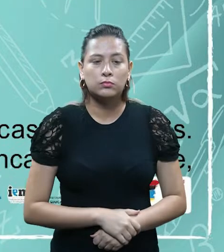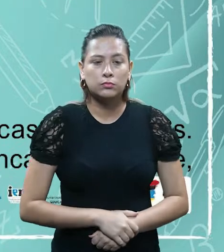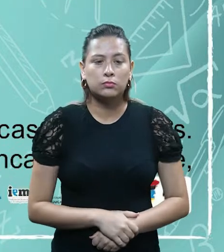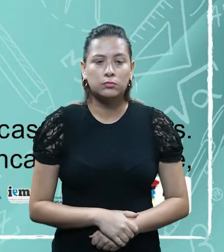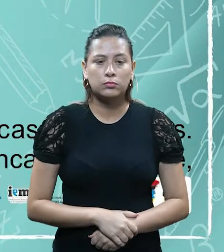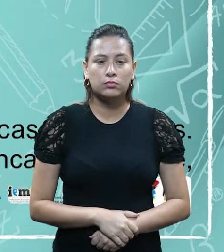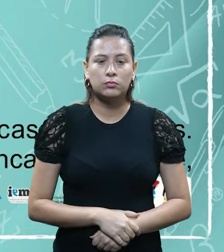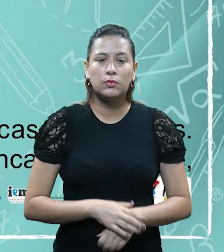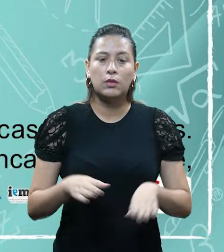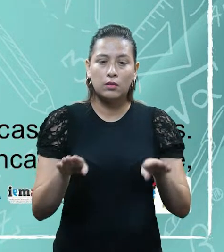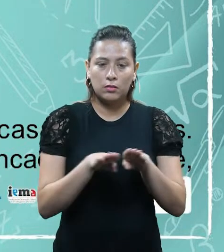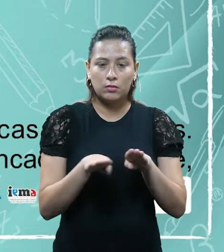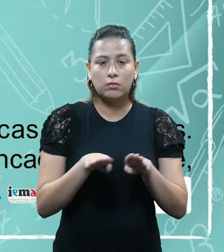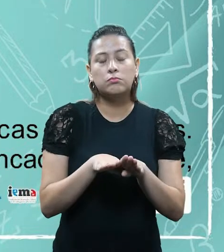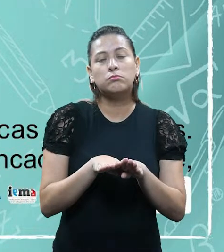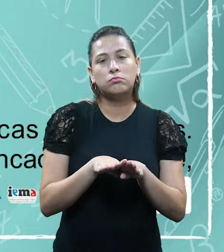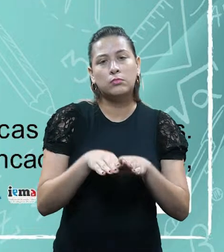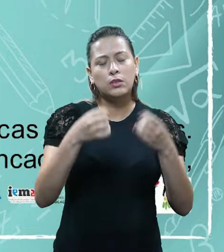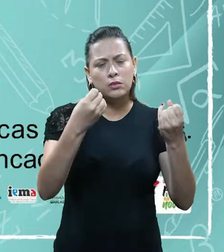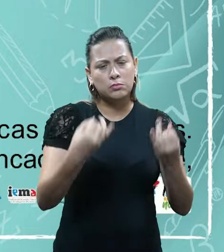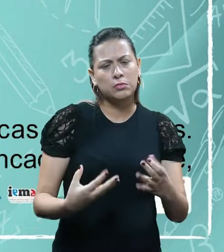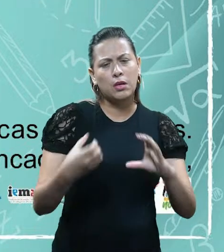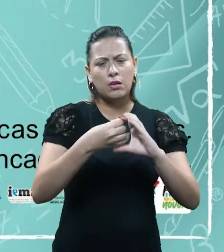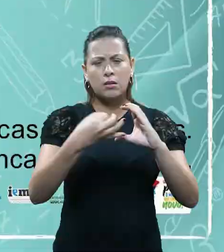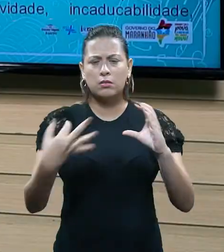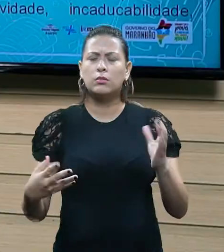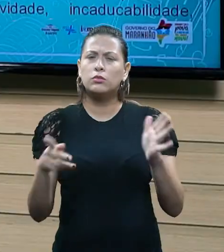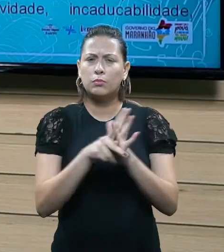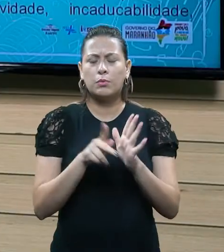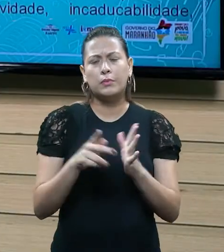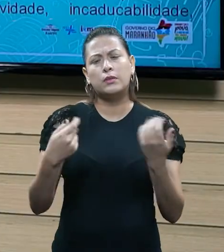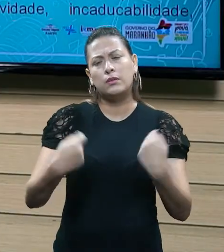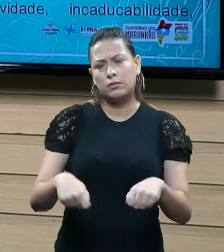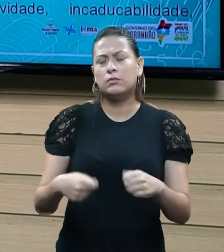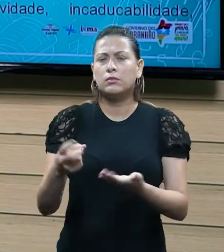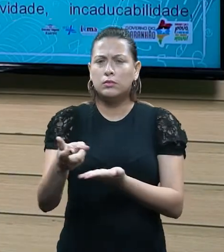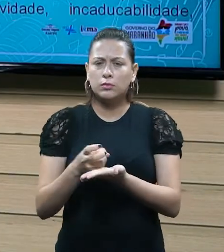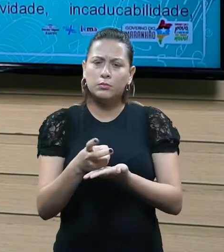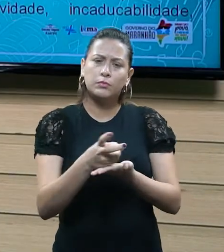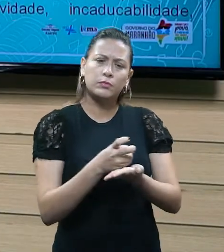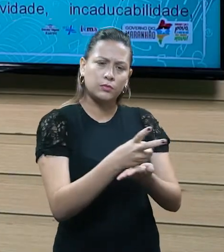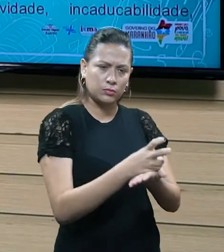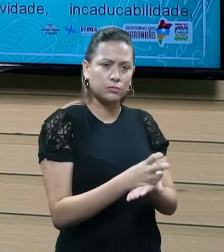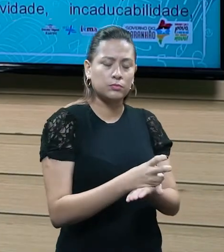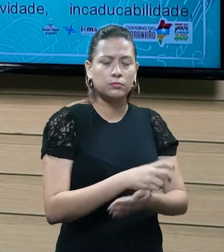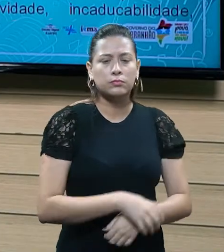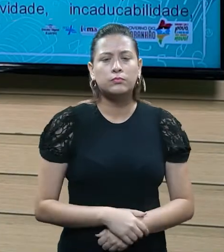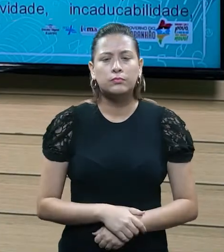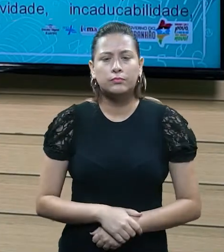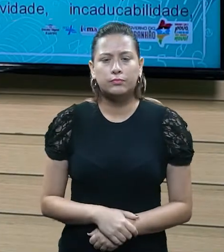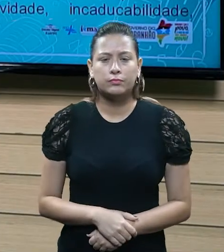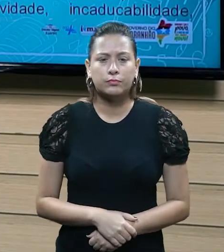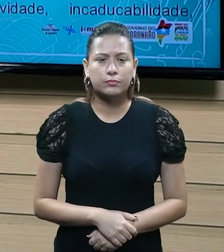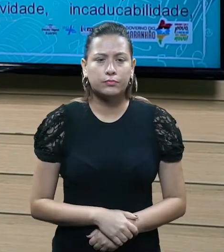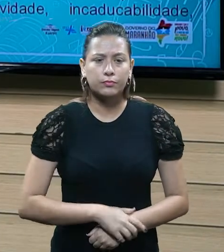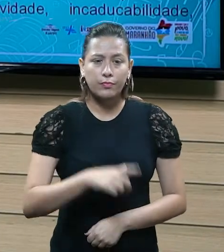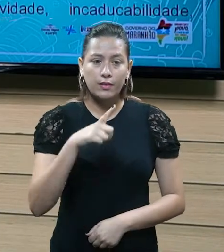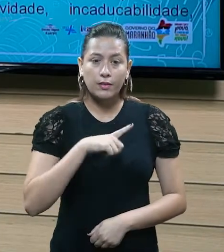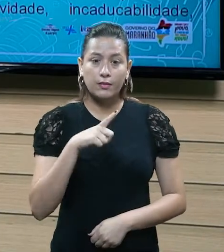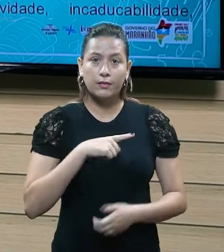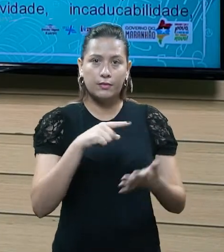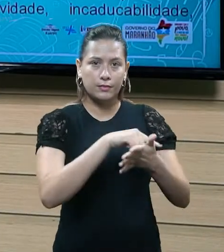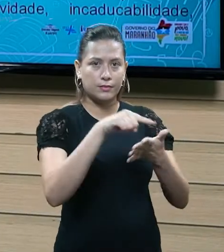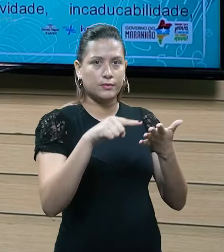A gente também tem que falar de algumas características dessa competência, justamente para a gente compreender a mesma, né, a gente tem aí cinco